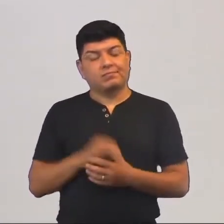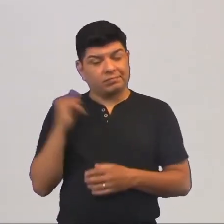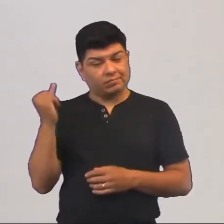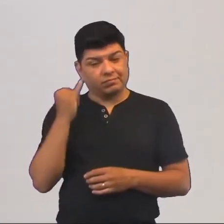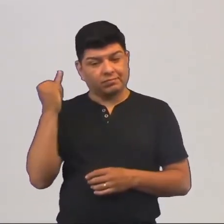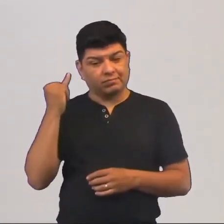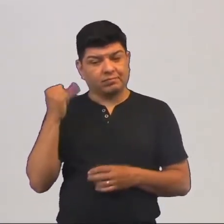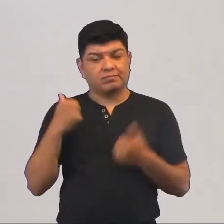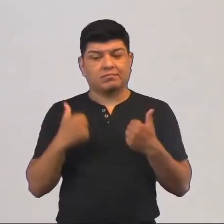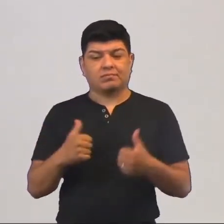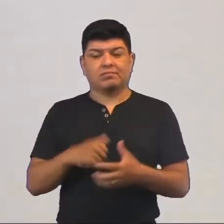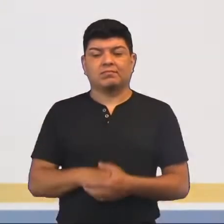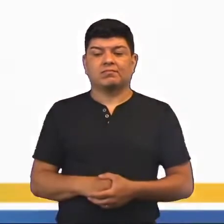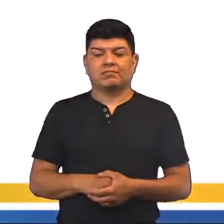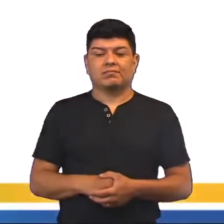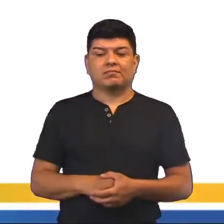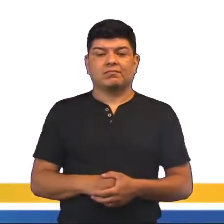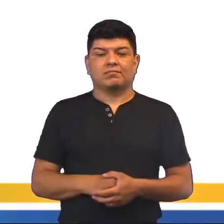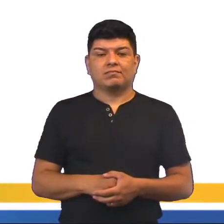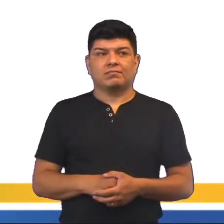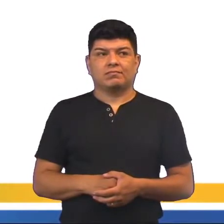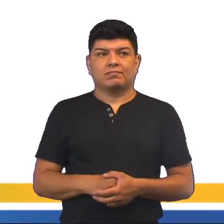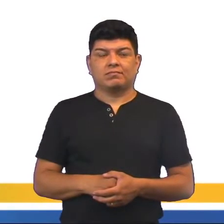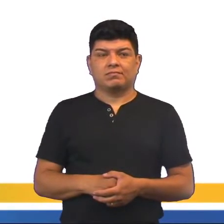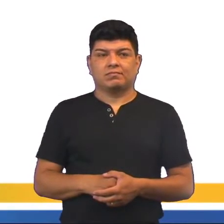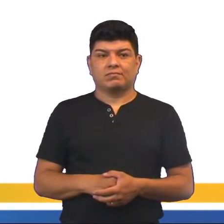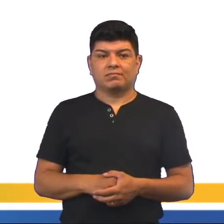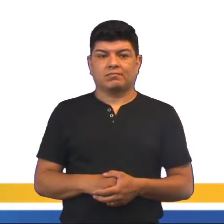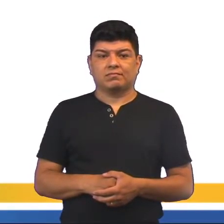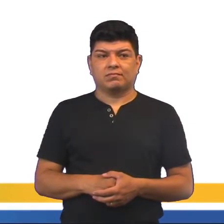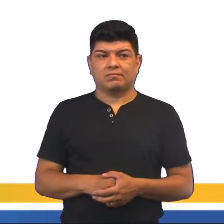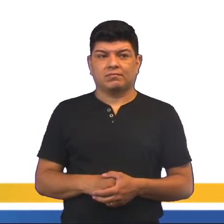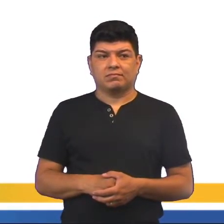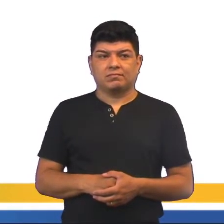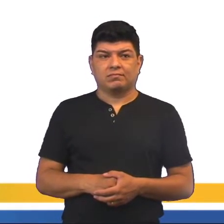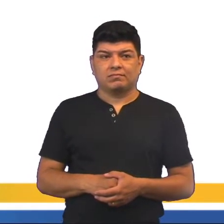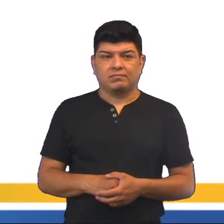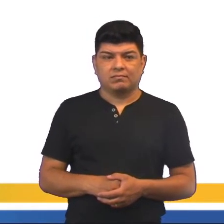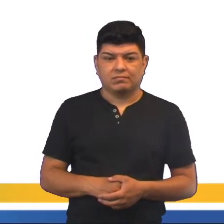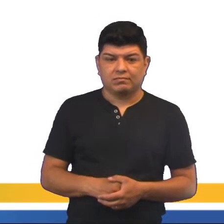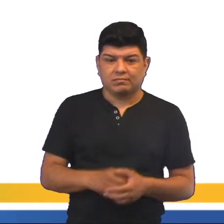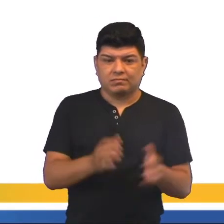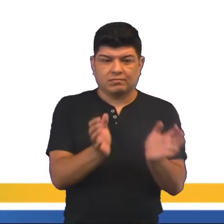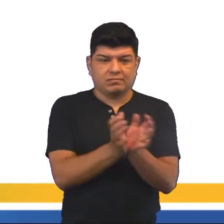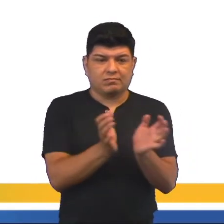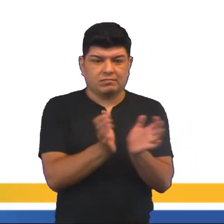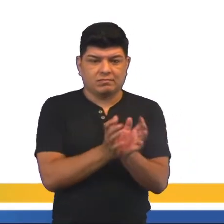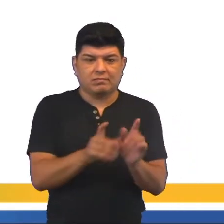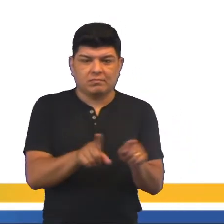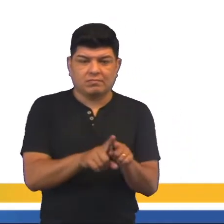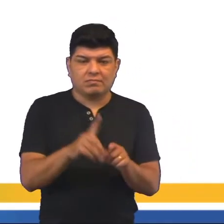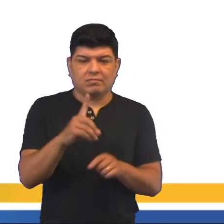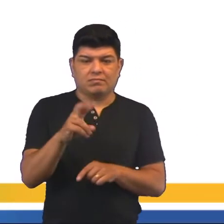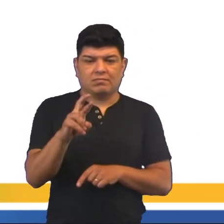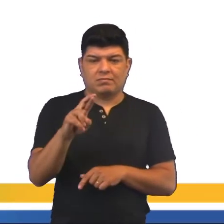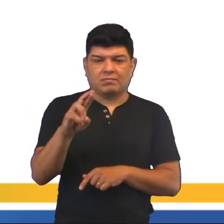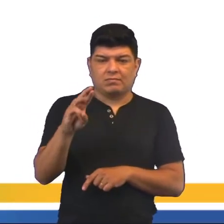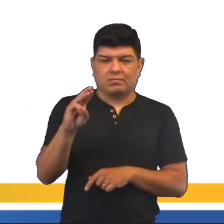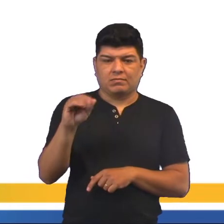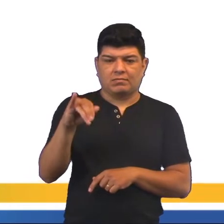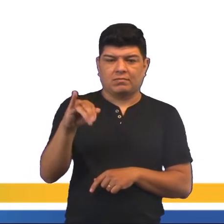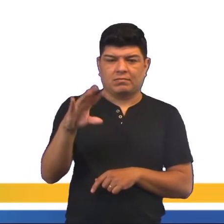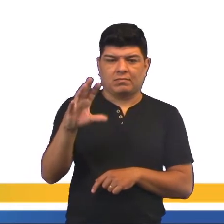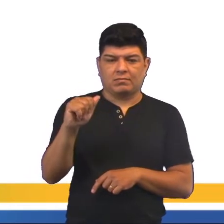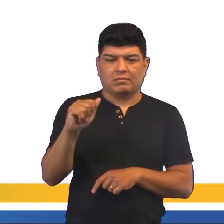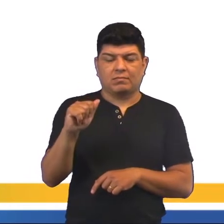importante, viu? Tranquilo? Então, partiu. A equipe dramática, tá, gente? É a produção